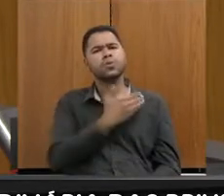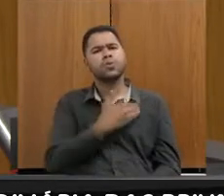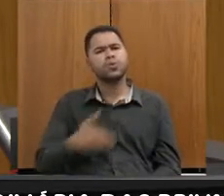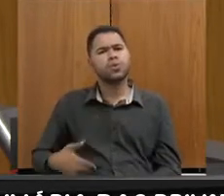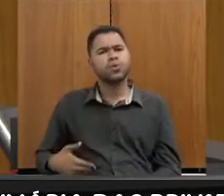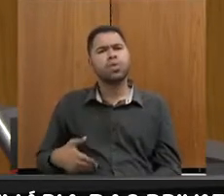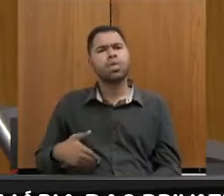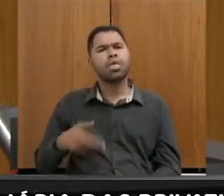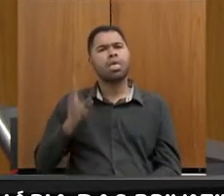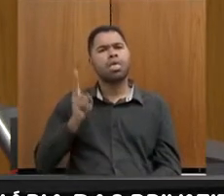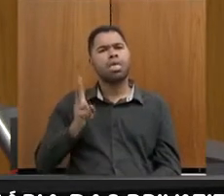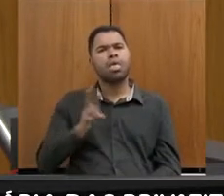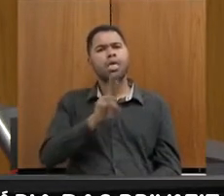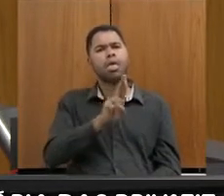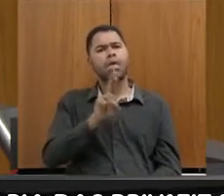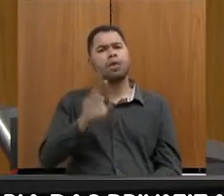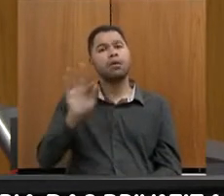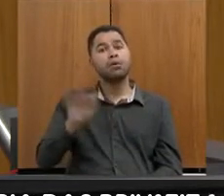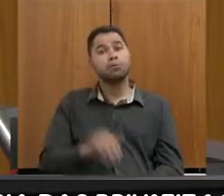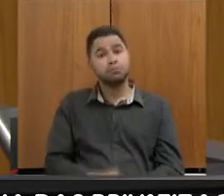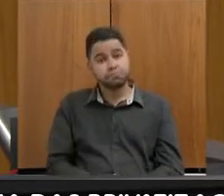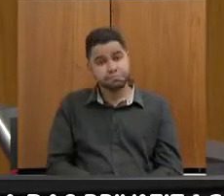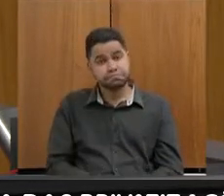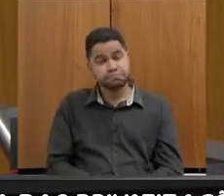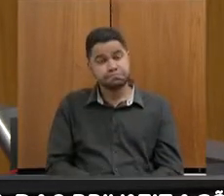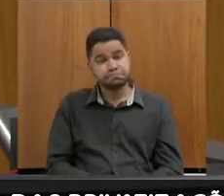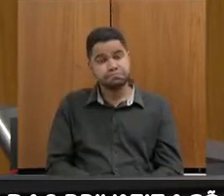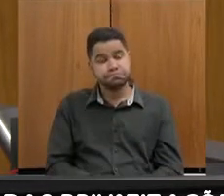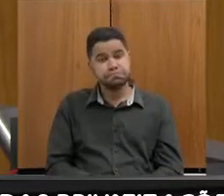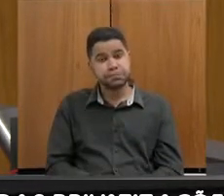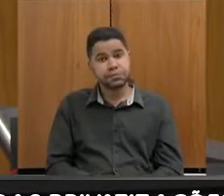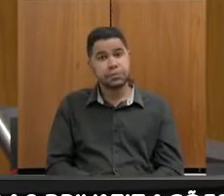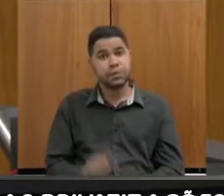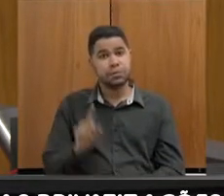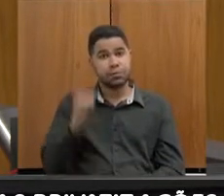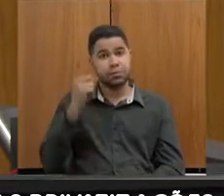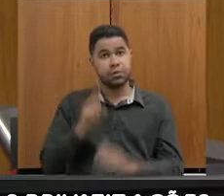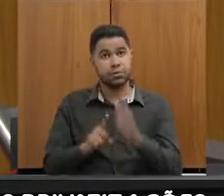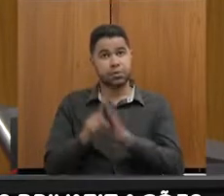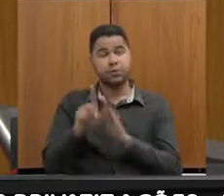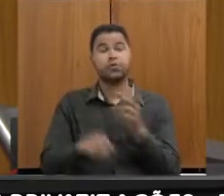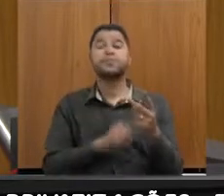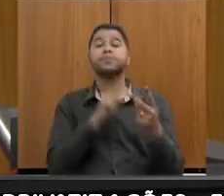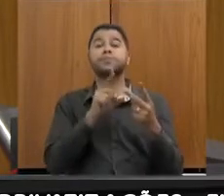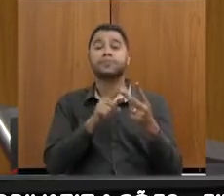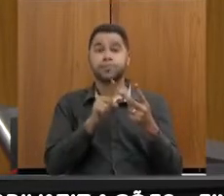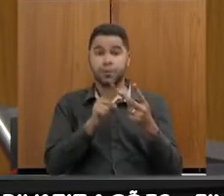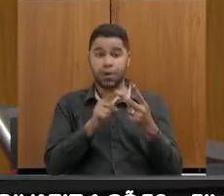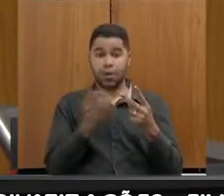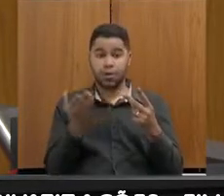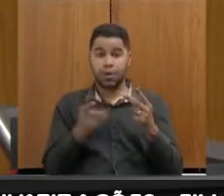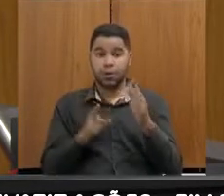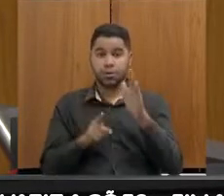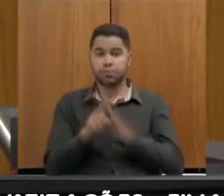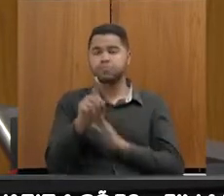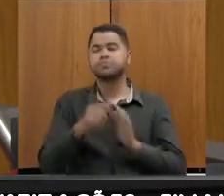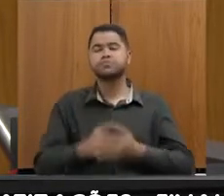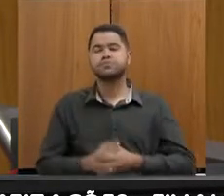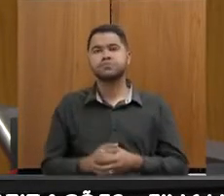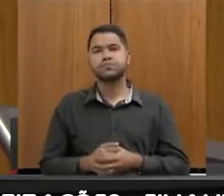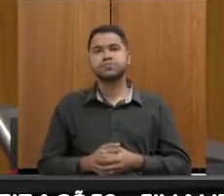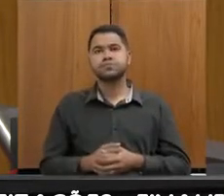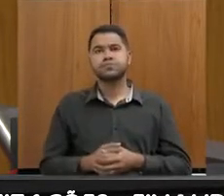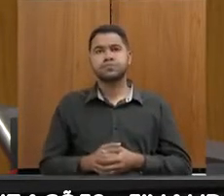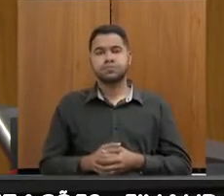insiste no regime de recuperação fiscal? É a minha primeira pergunta. A minha segunda pergunta, ainda